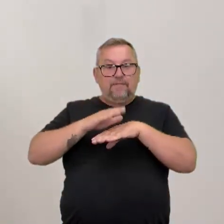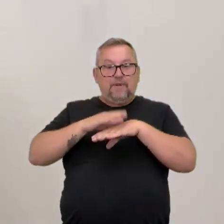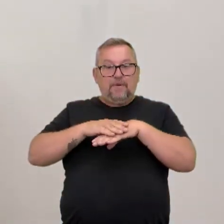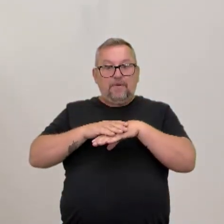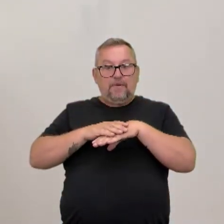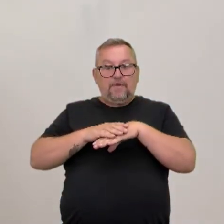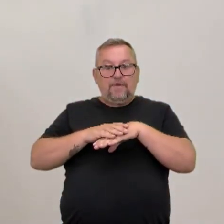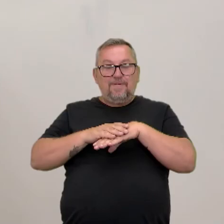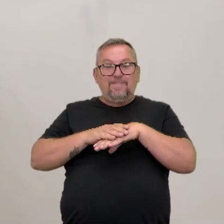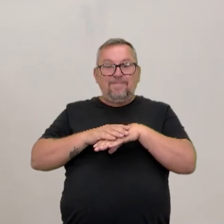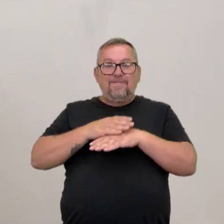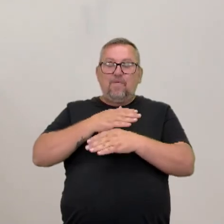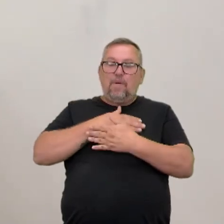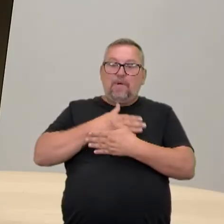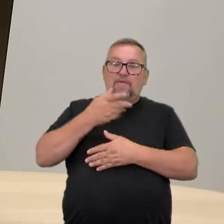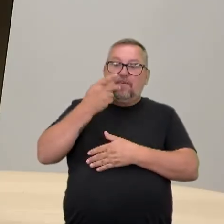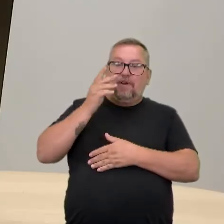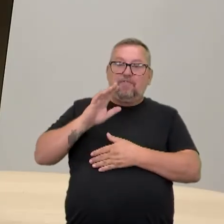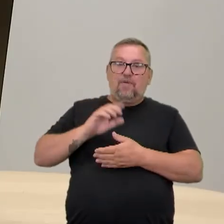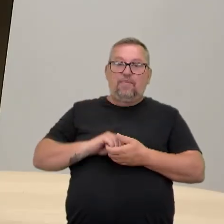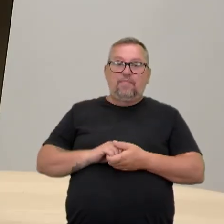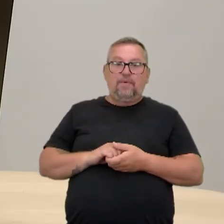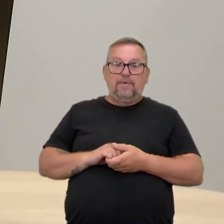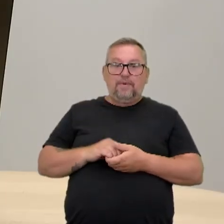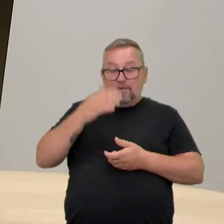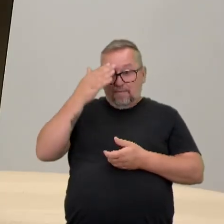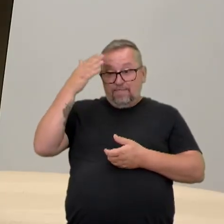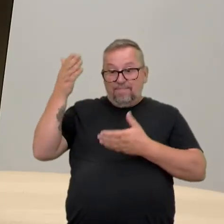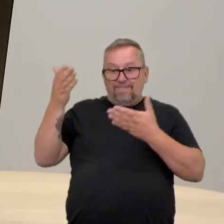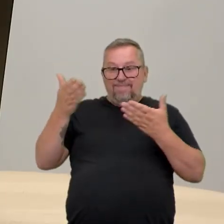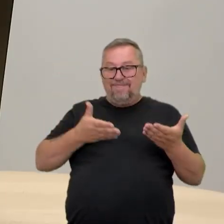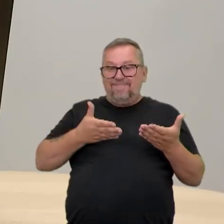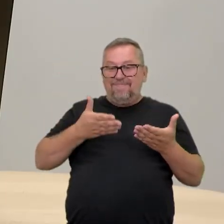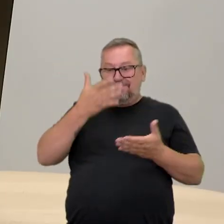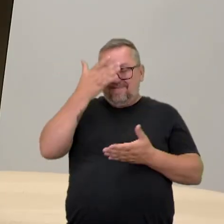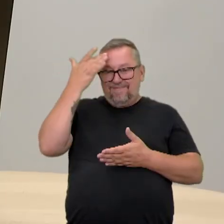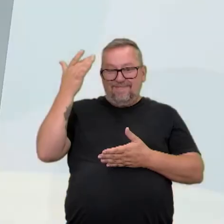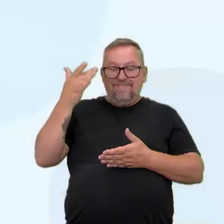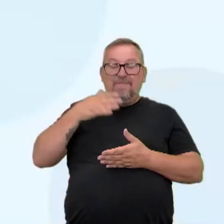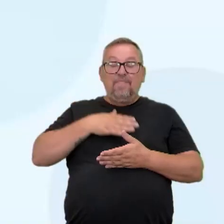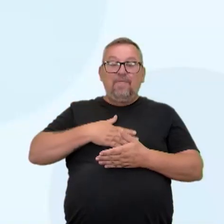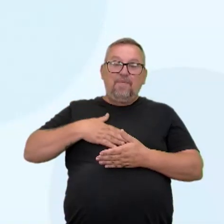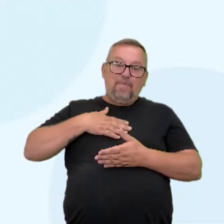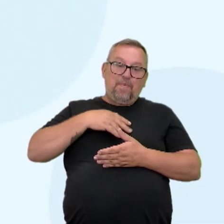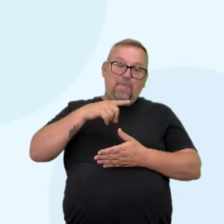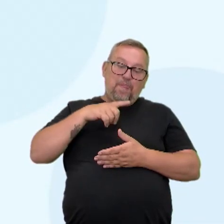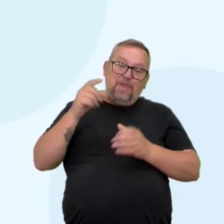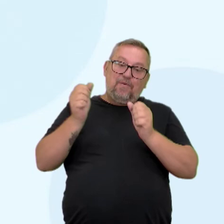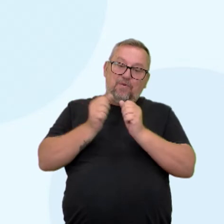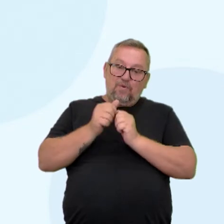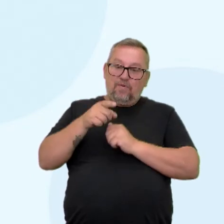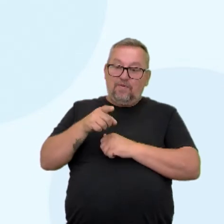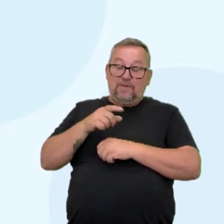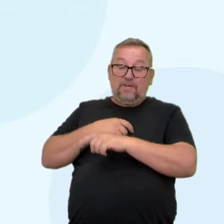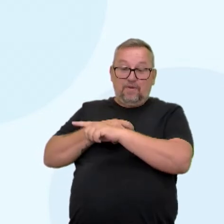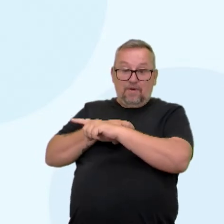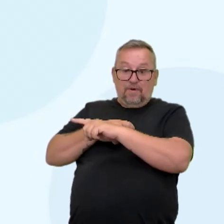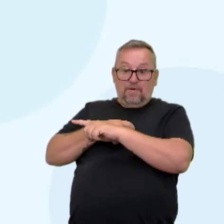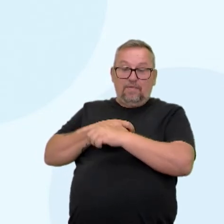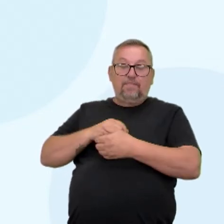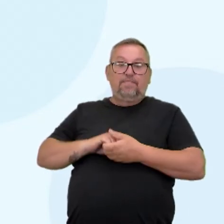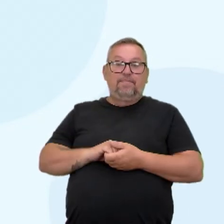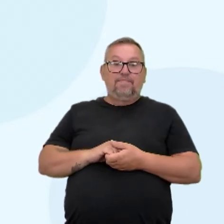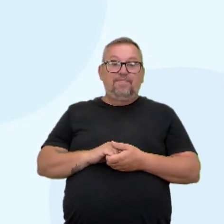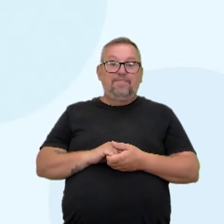Manda um abração pra galera, manda seu tchau. Obrigada pelo convite, meu amigo. Obrigada, pessoal. Prazerzaço ter estado com vocês. A gente se vê em